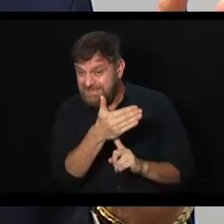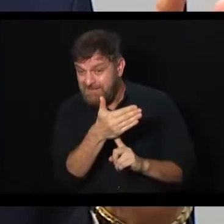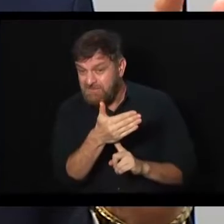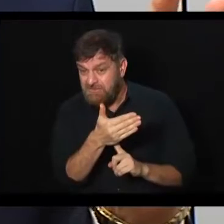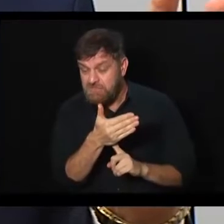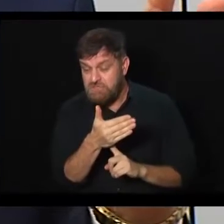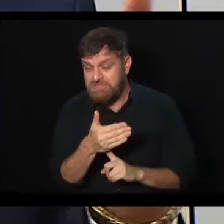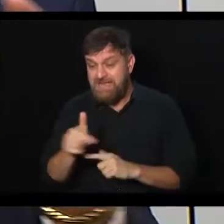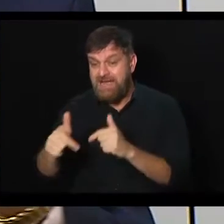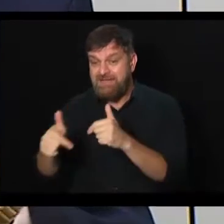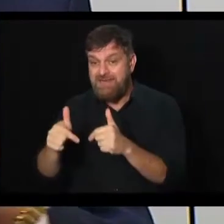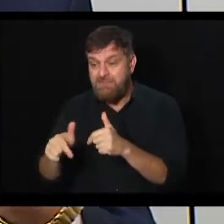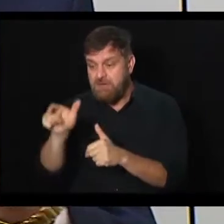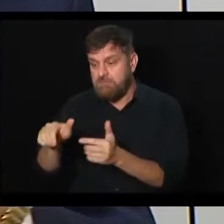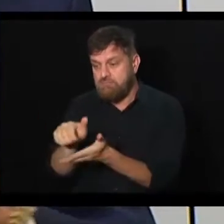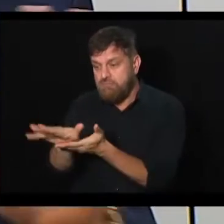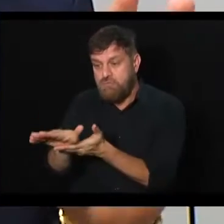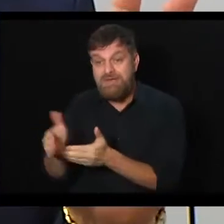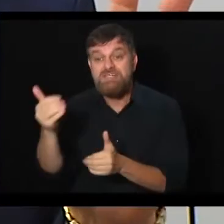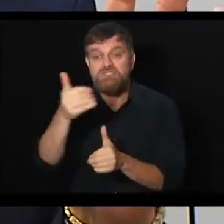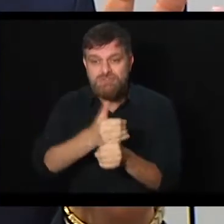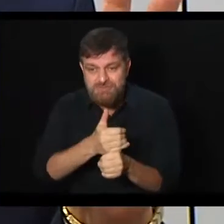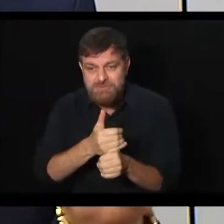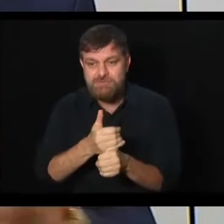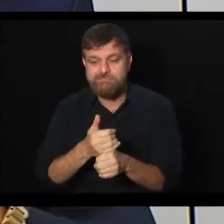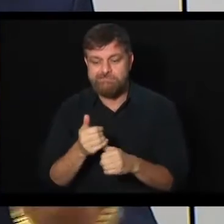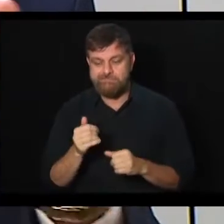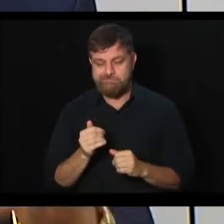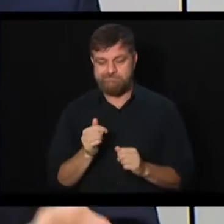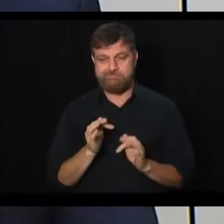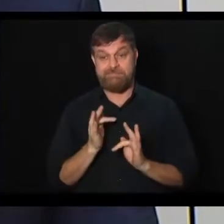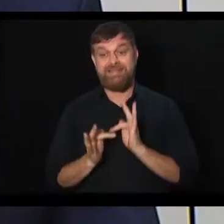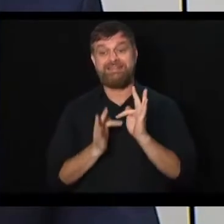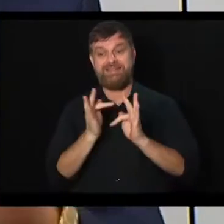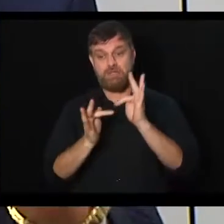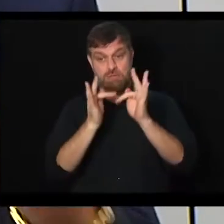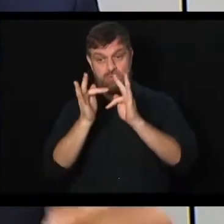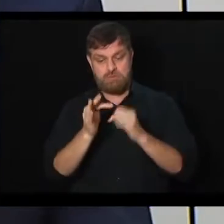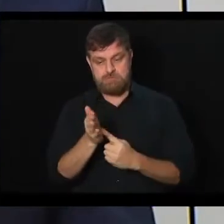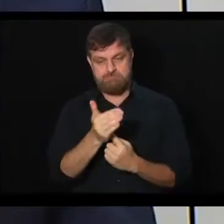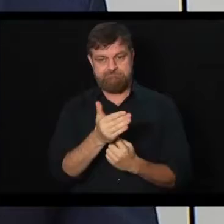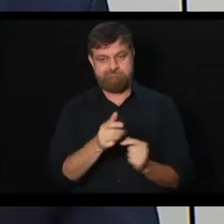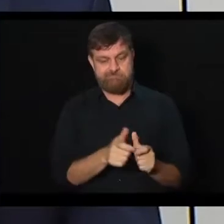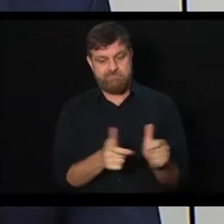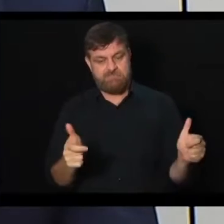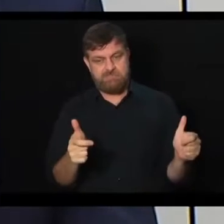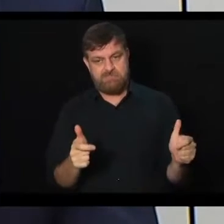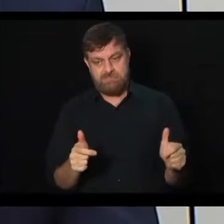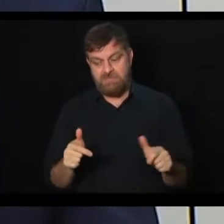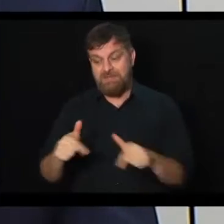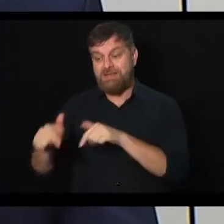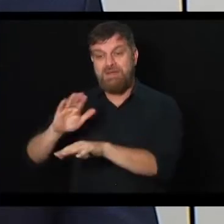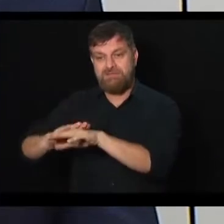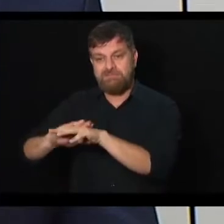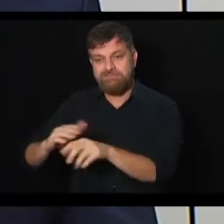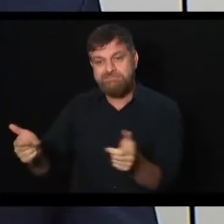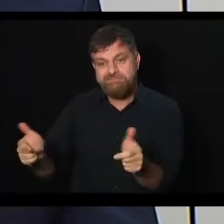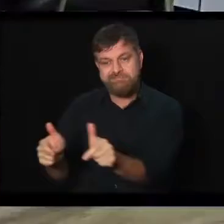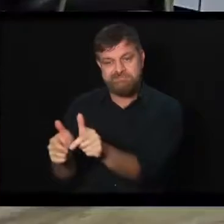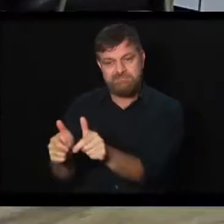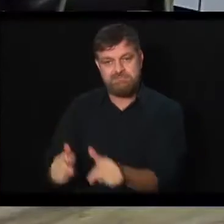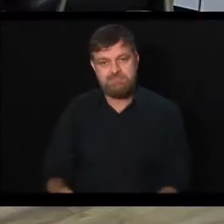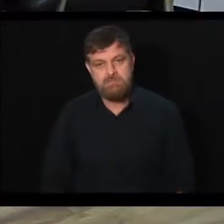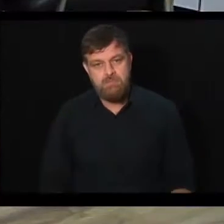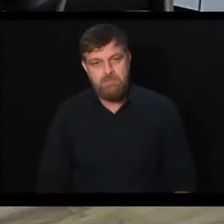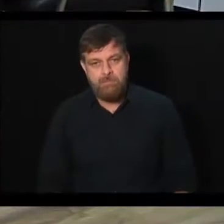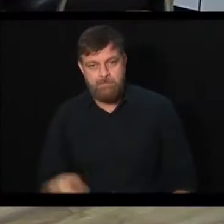empregos. Isso é muito claro mundialmente. Então, só para deixar esta visão. Doutor, quando a gente fala, o